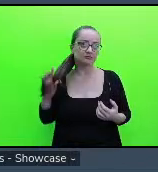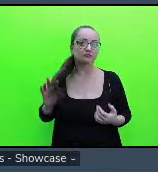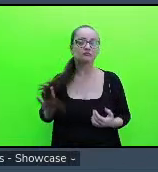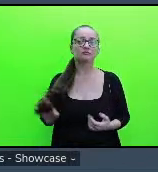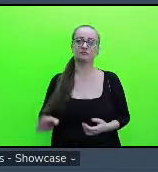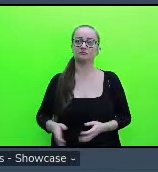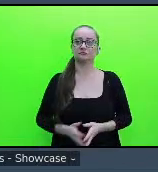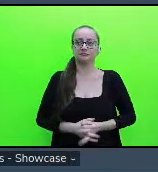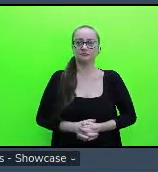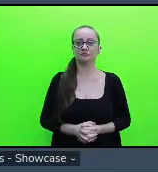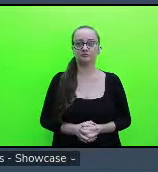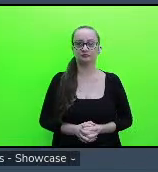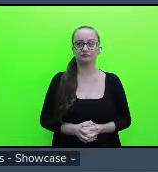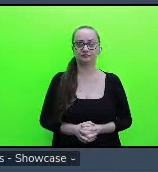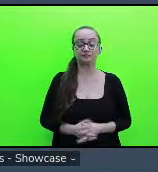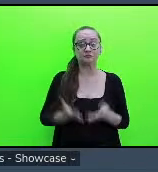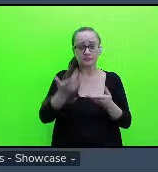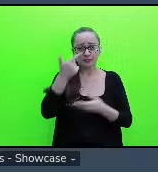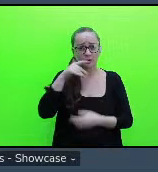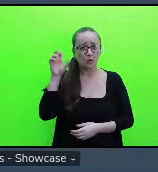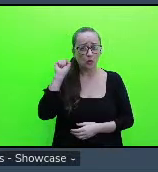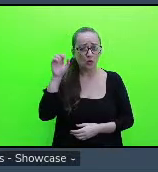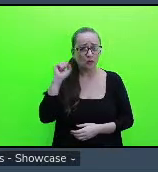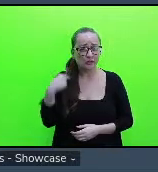xerom você consegue nos ouvir